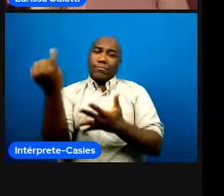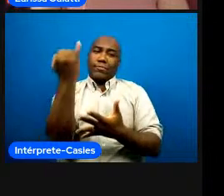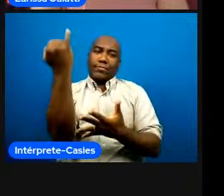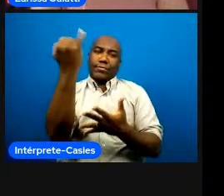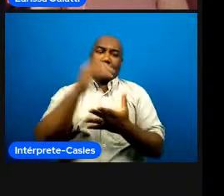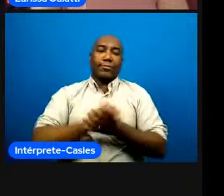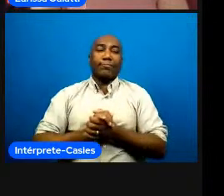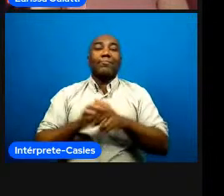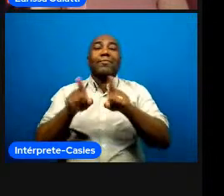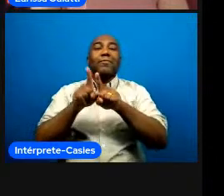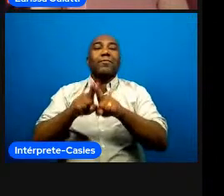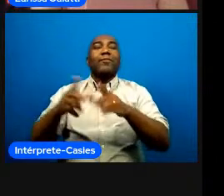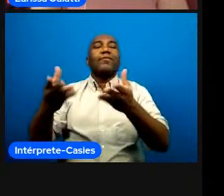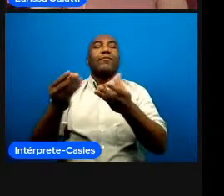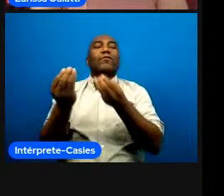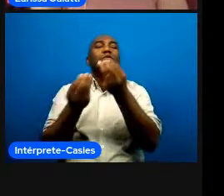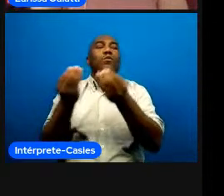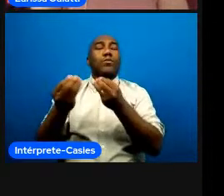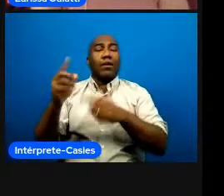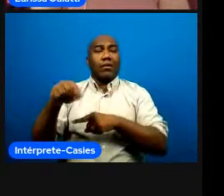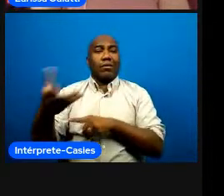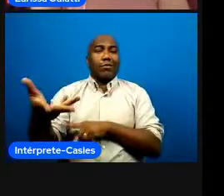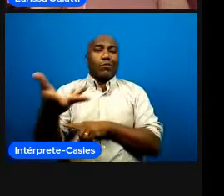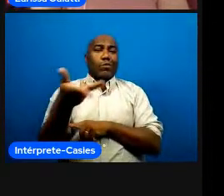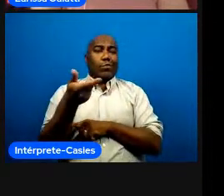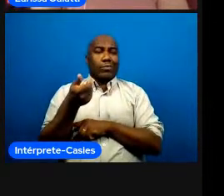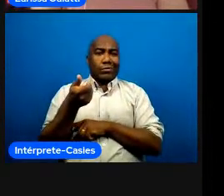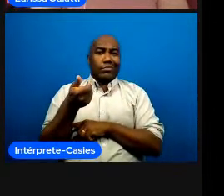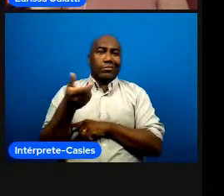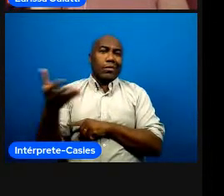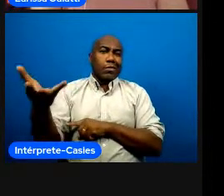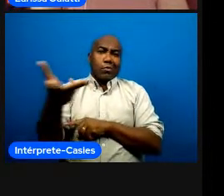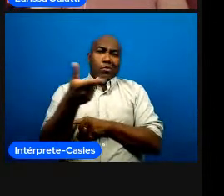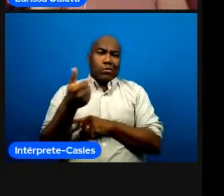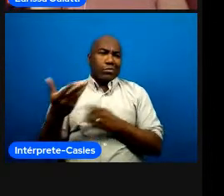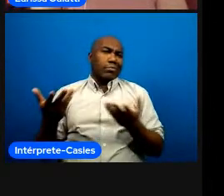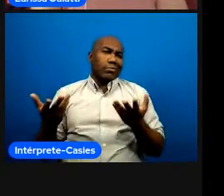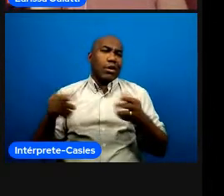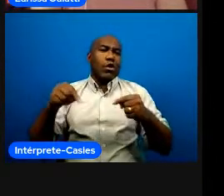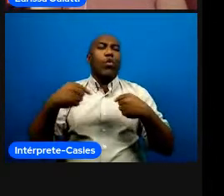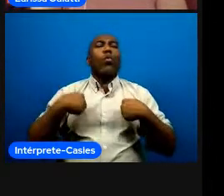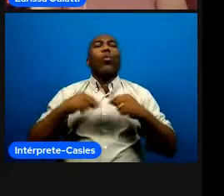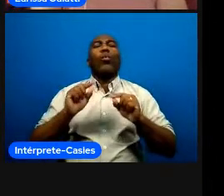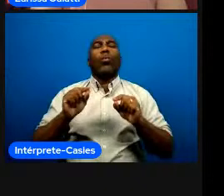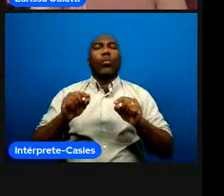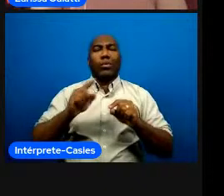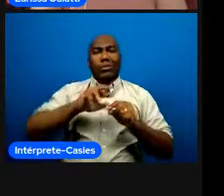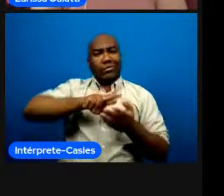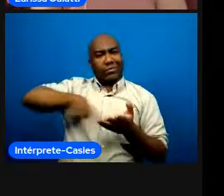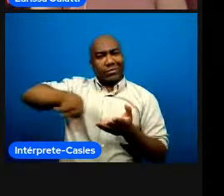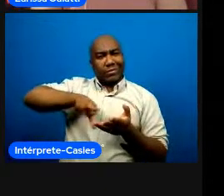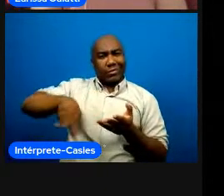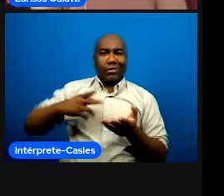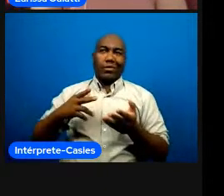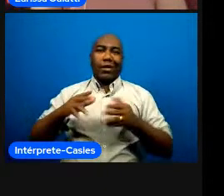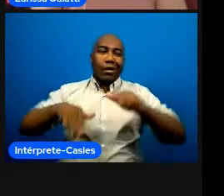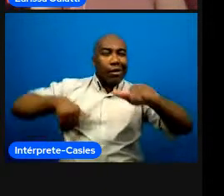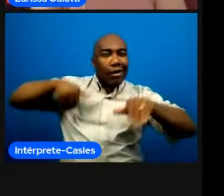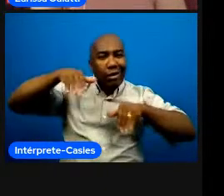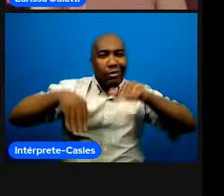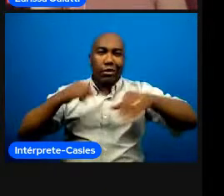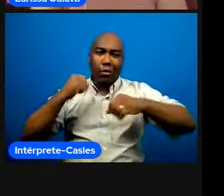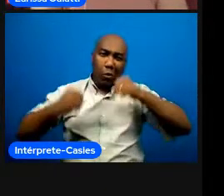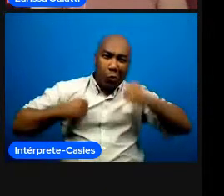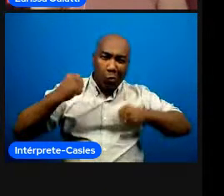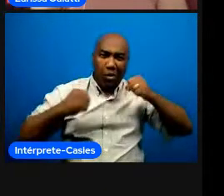participação tá muito ligado com competência né então ninguém tá tirando a competência pra jogar praticar nadar correr lançar cada